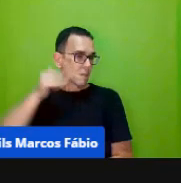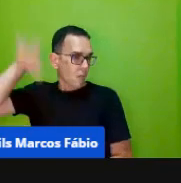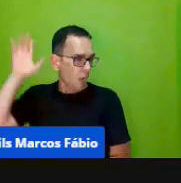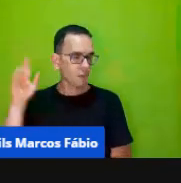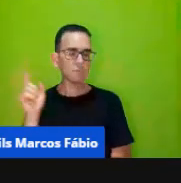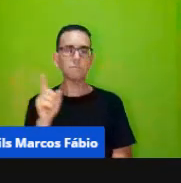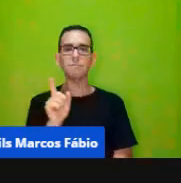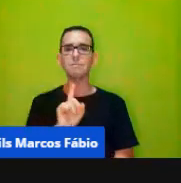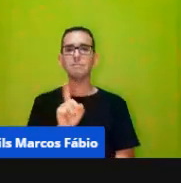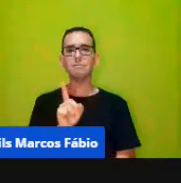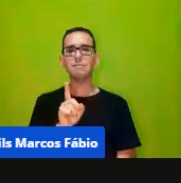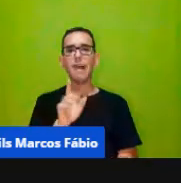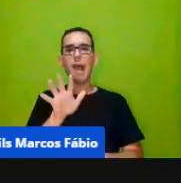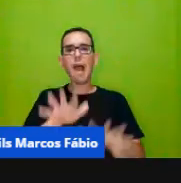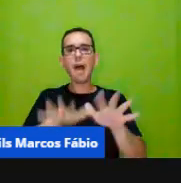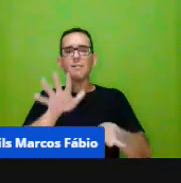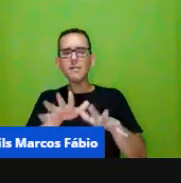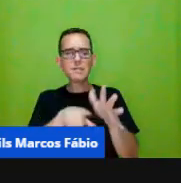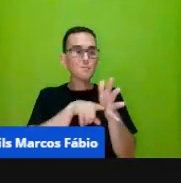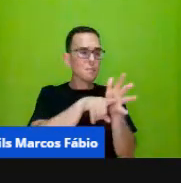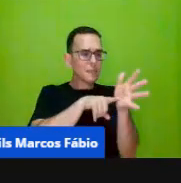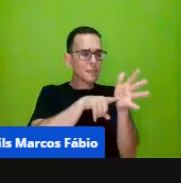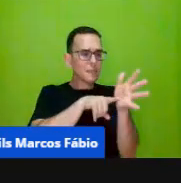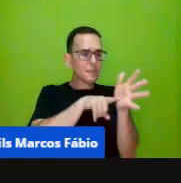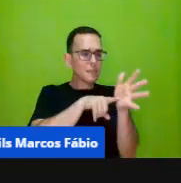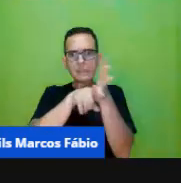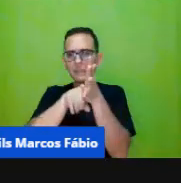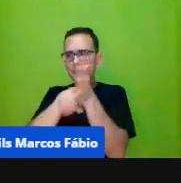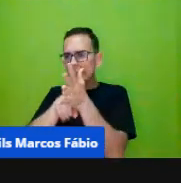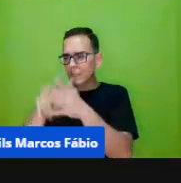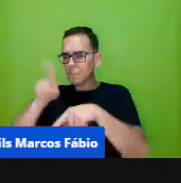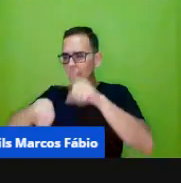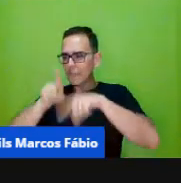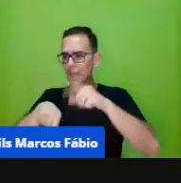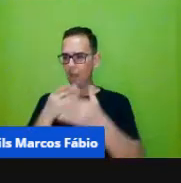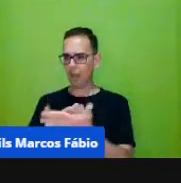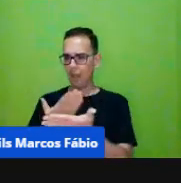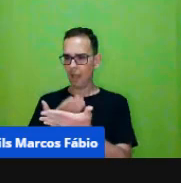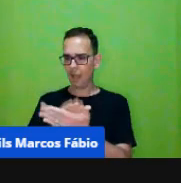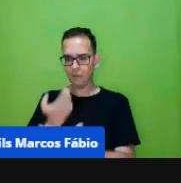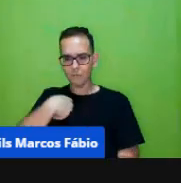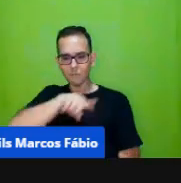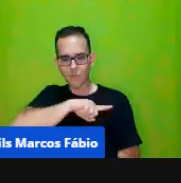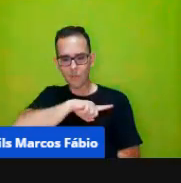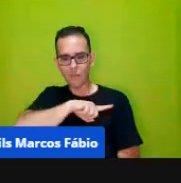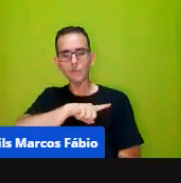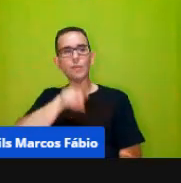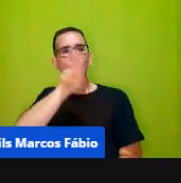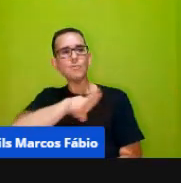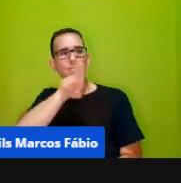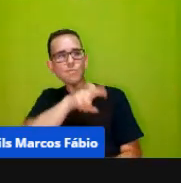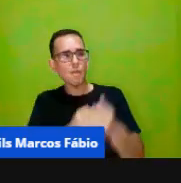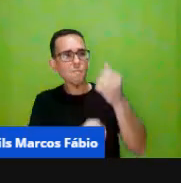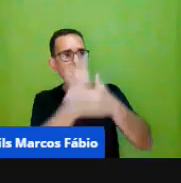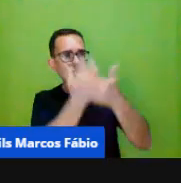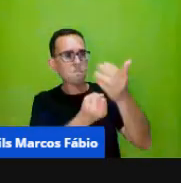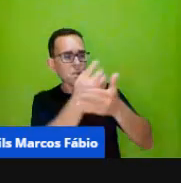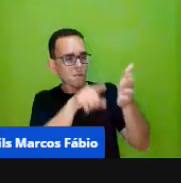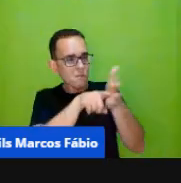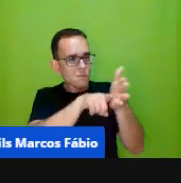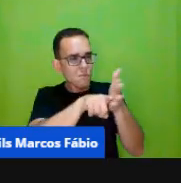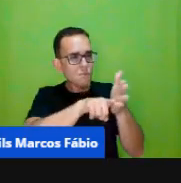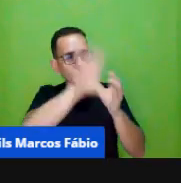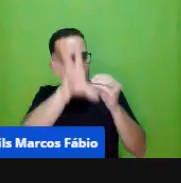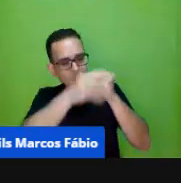é porque muitas vezes a gente vai pesquisar material para a nossa aula né a gente usa de fonte de pesquisa para engrandecer a